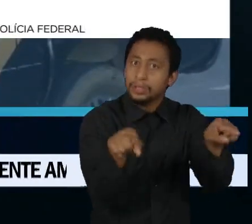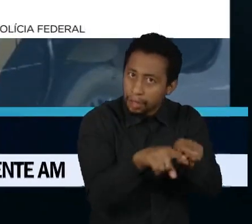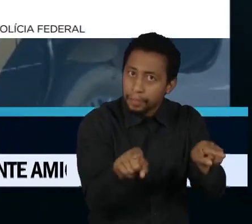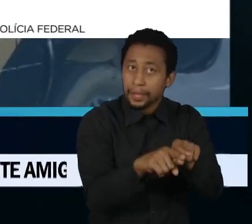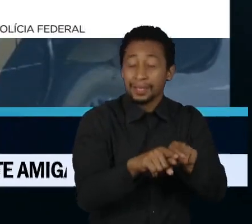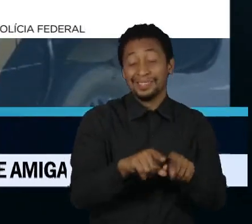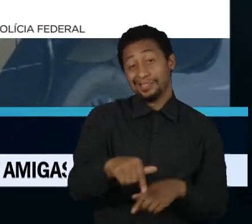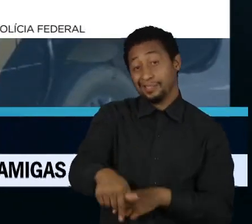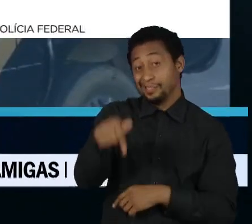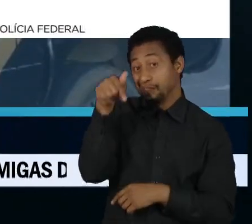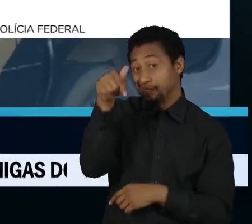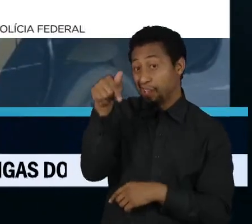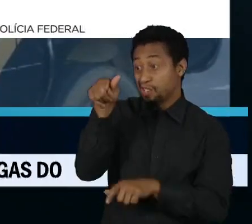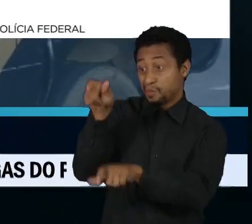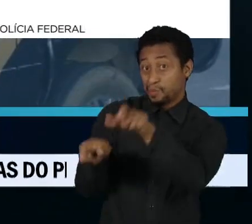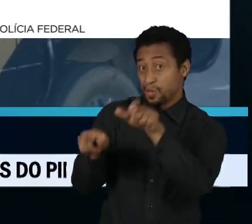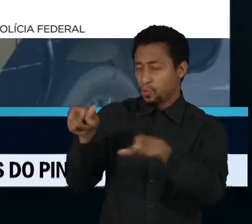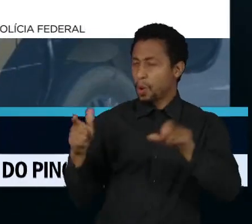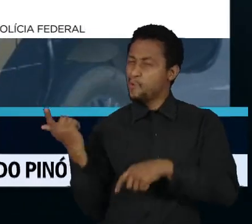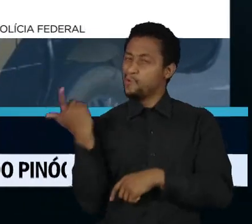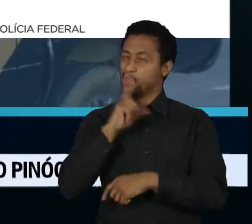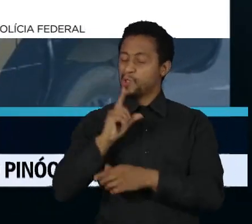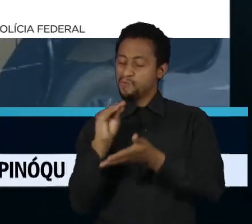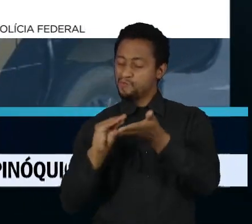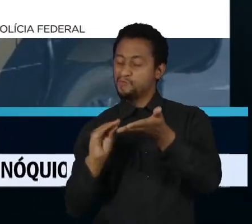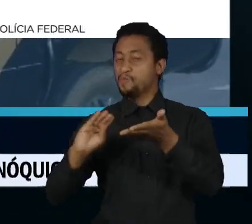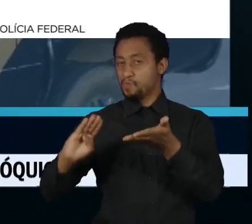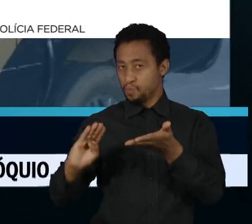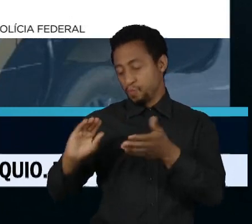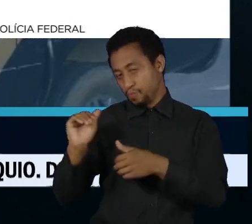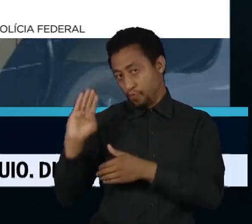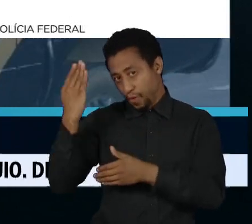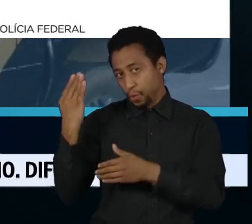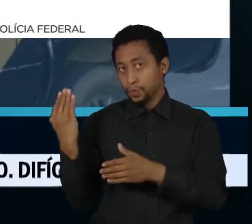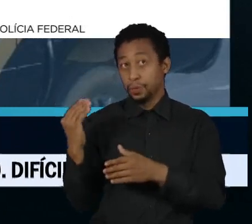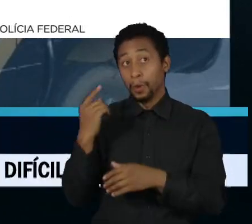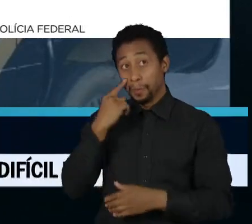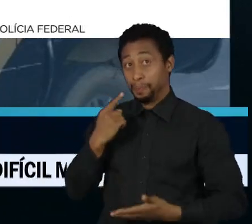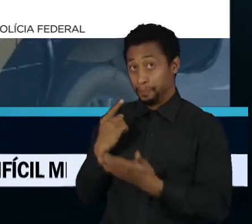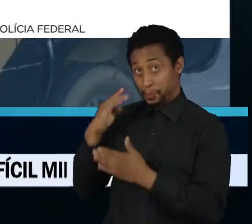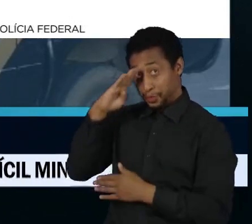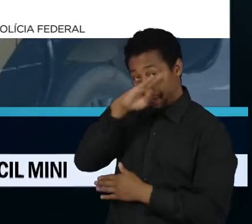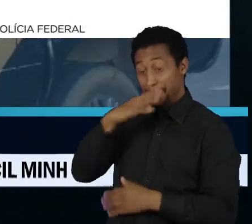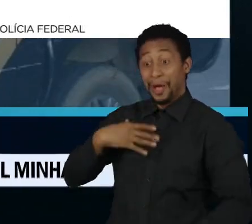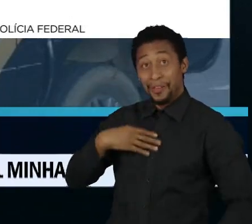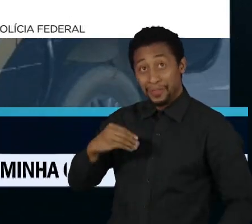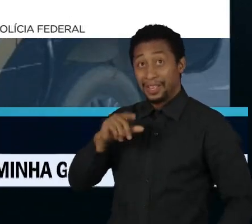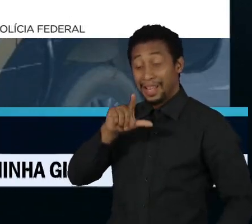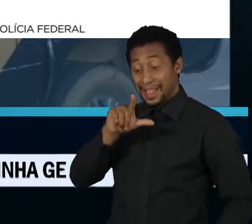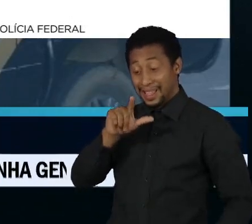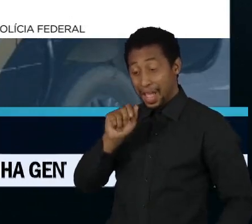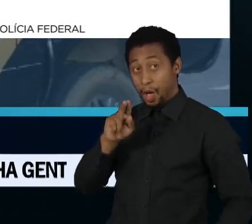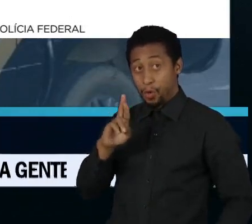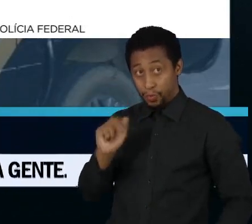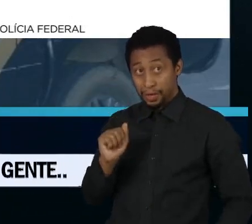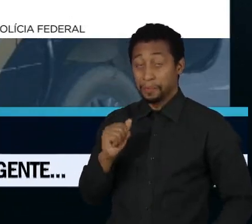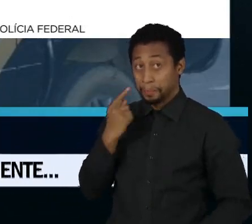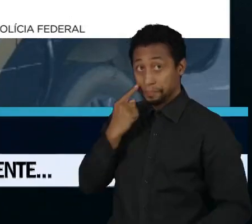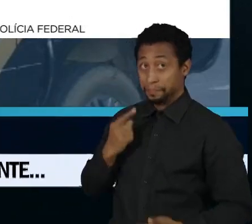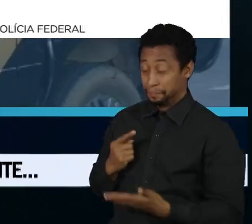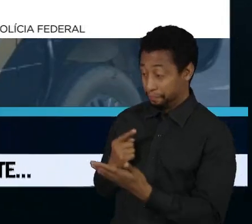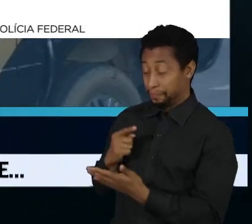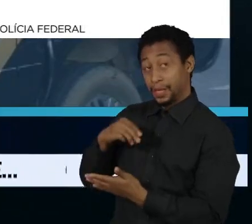apontadas como beneficiárias do esquema. Jair Bolsonaro, a filha dele, Laura Bolsonaro, Mauro Cid,